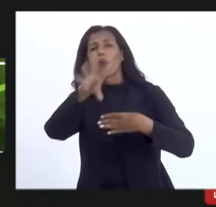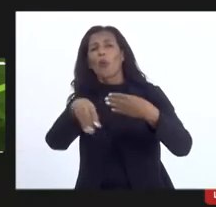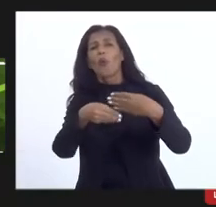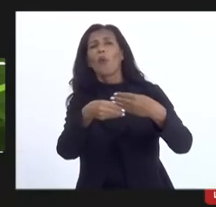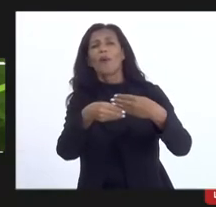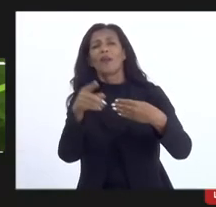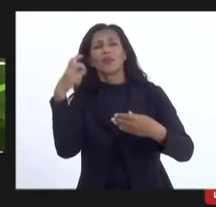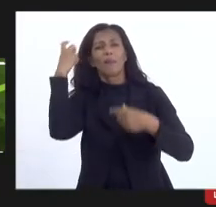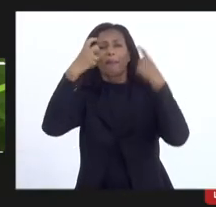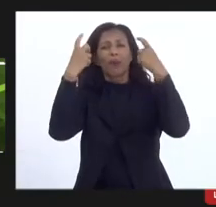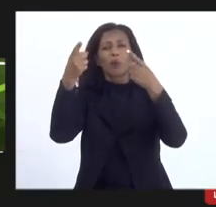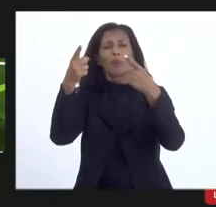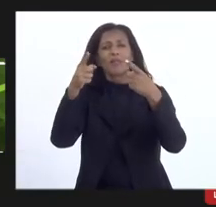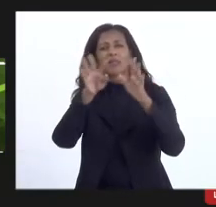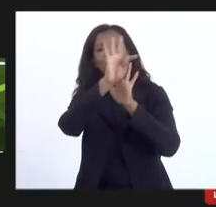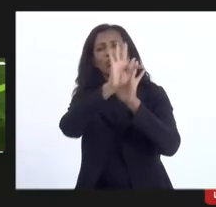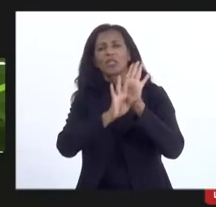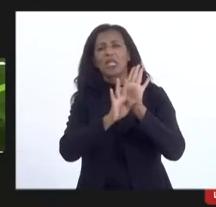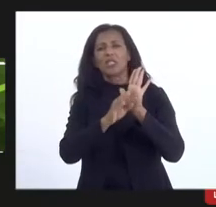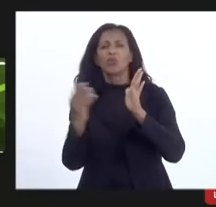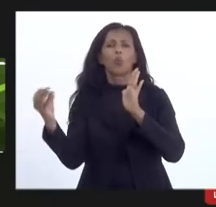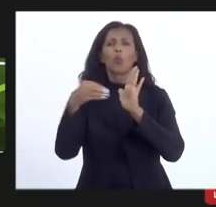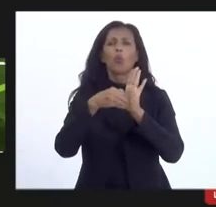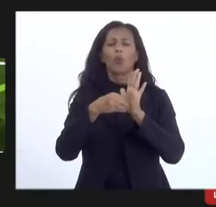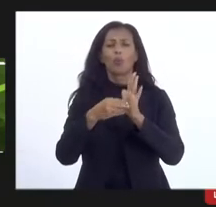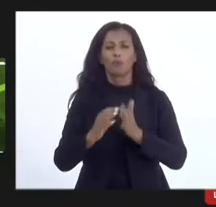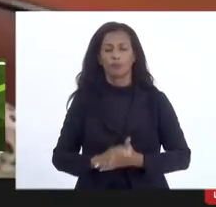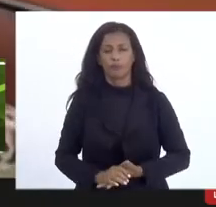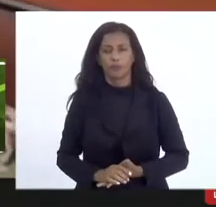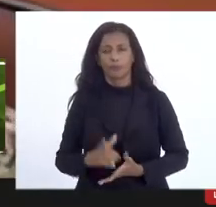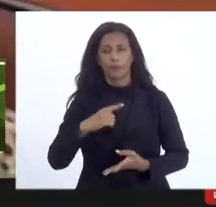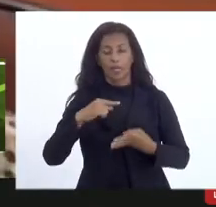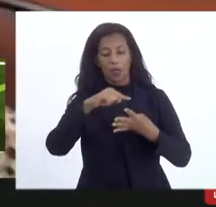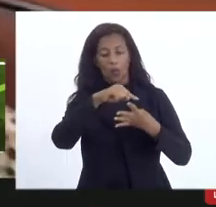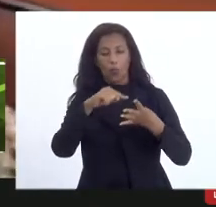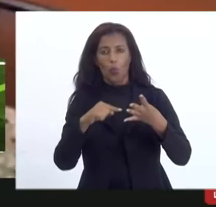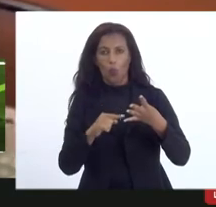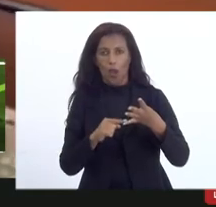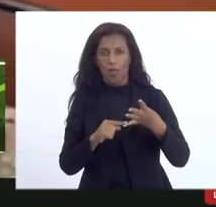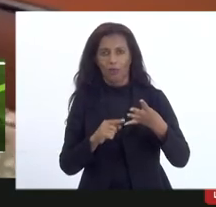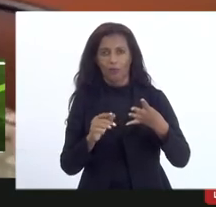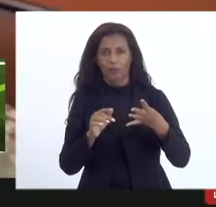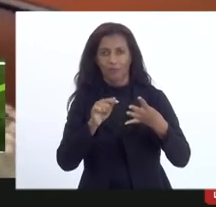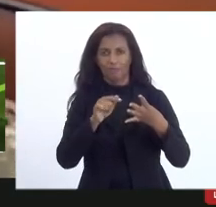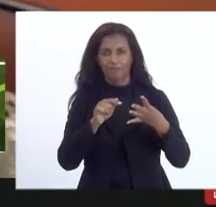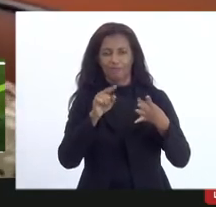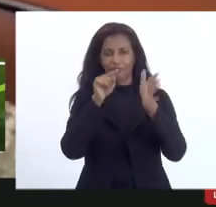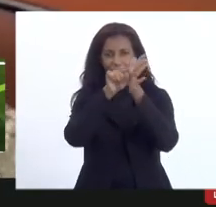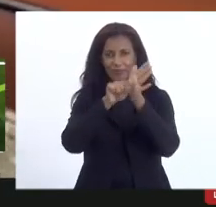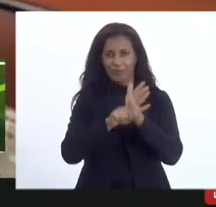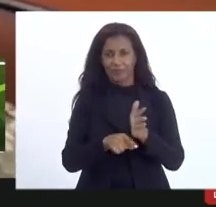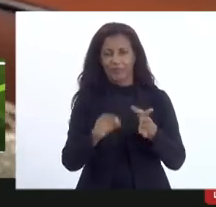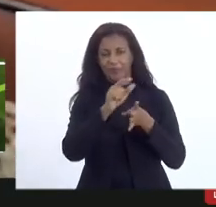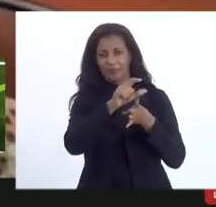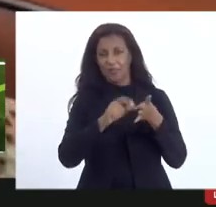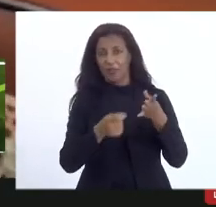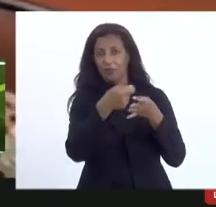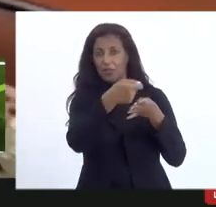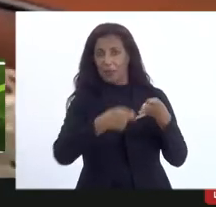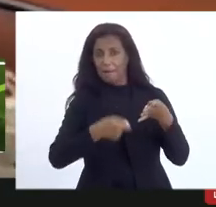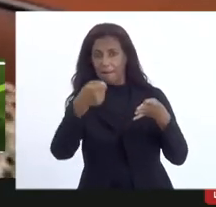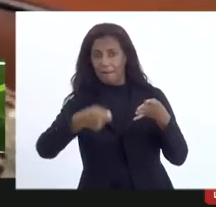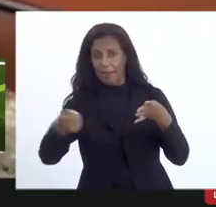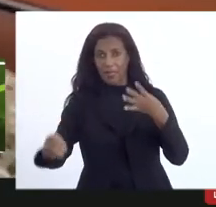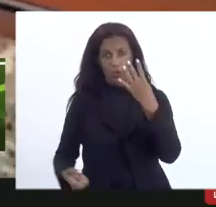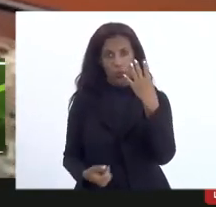a tua preocupação no texto da lei existem quatro formulários três formulários que você preenche que